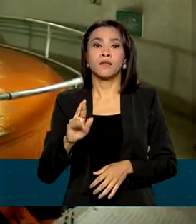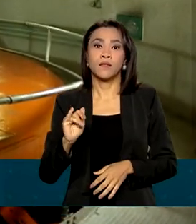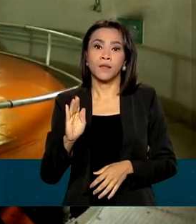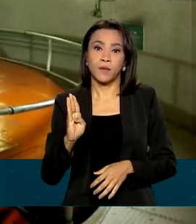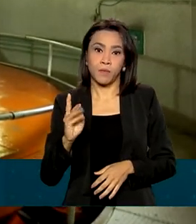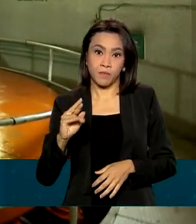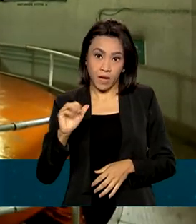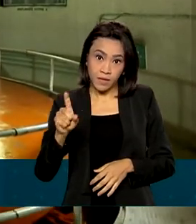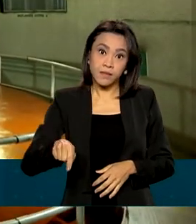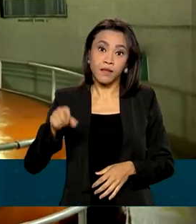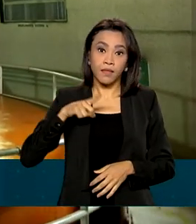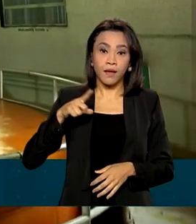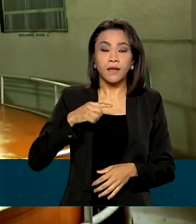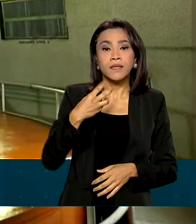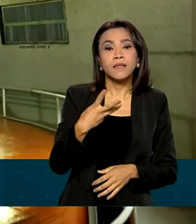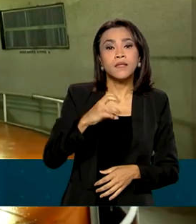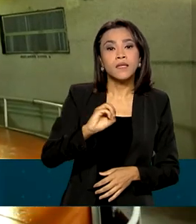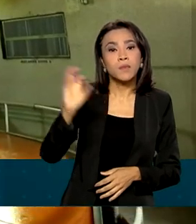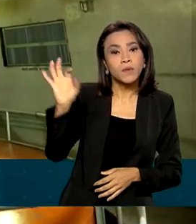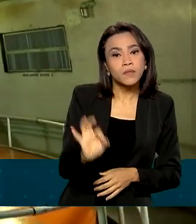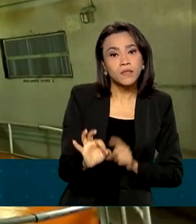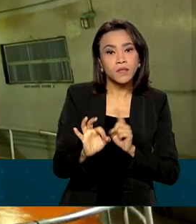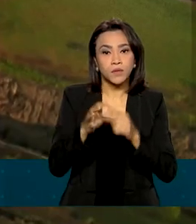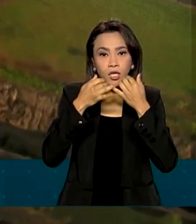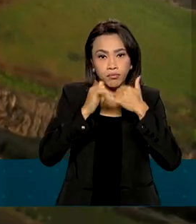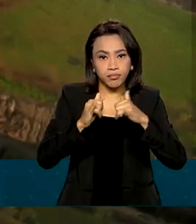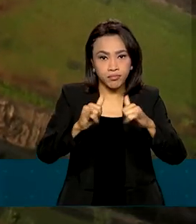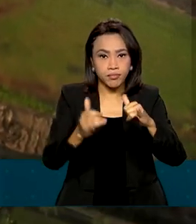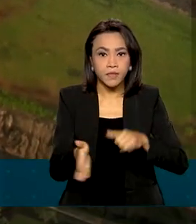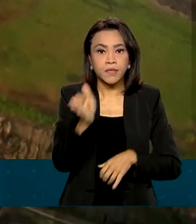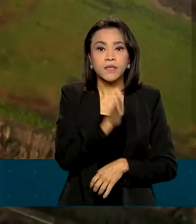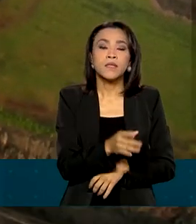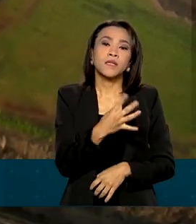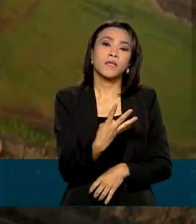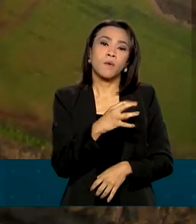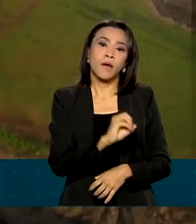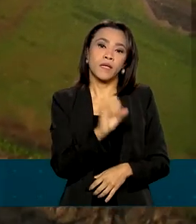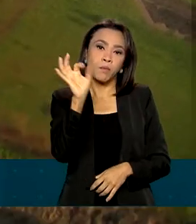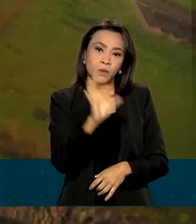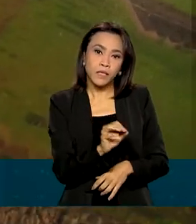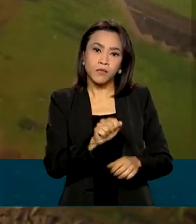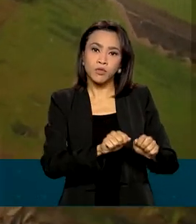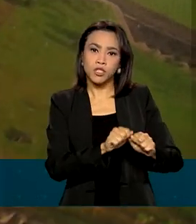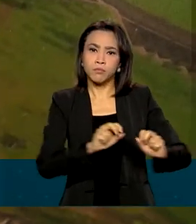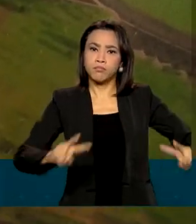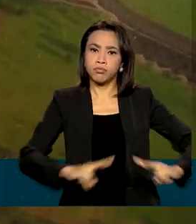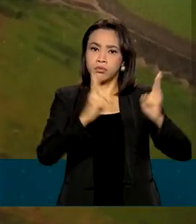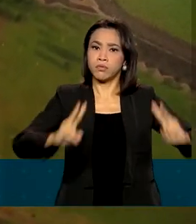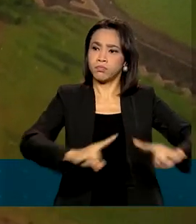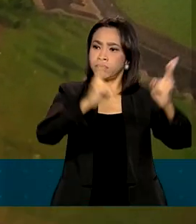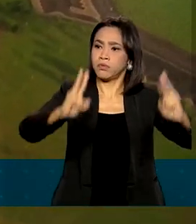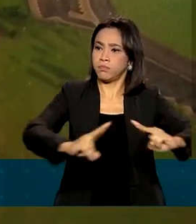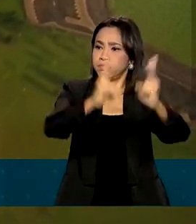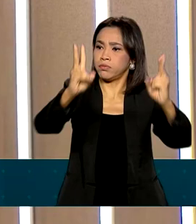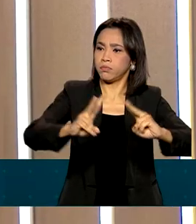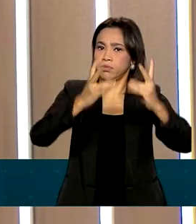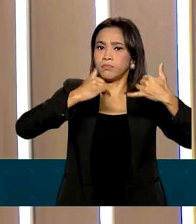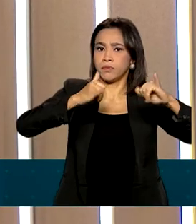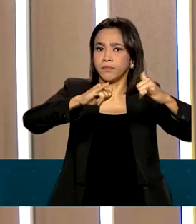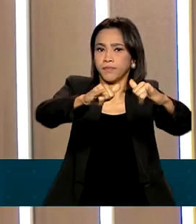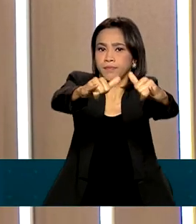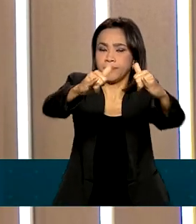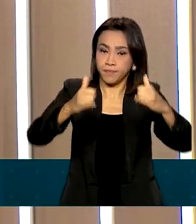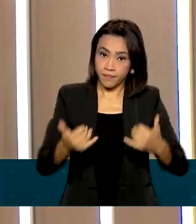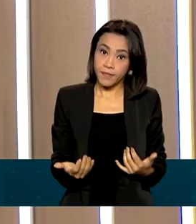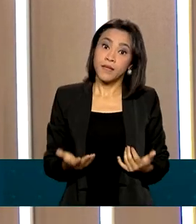respondendo por cerca de 30% da geração de energia e 40% da transmissão de energia elétrica. E,